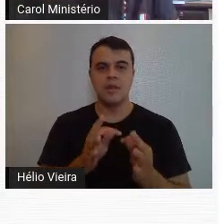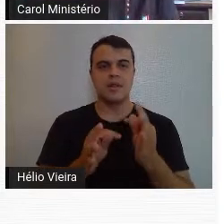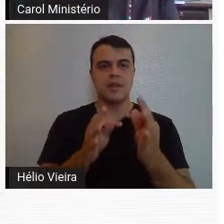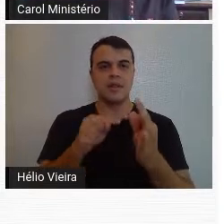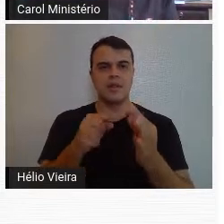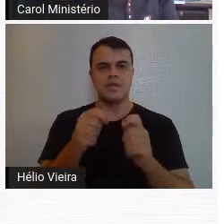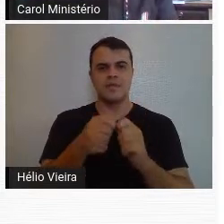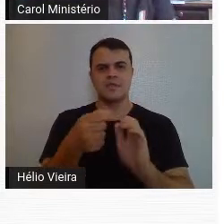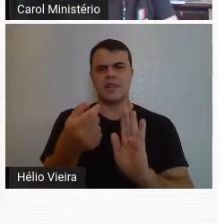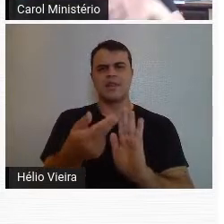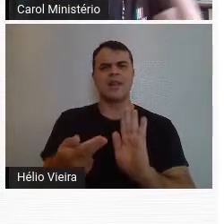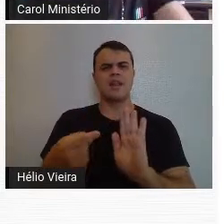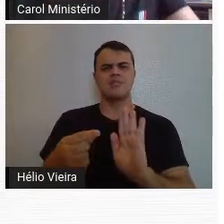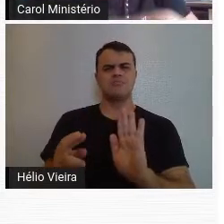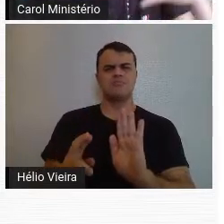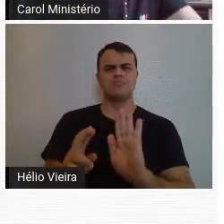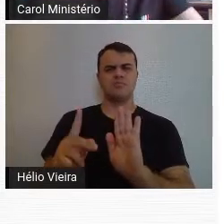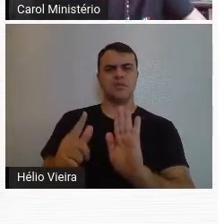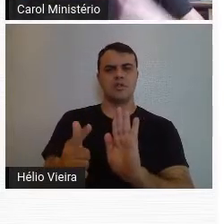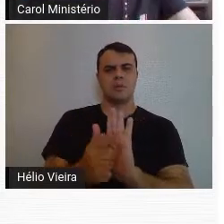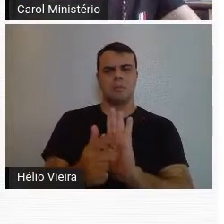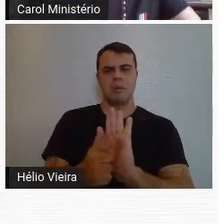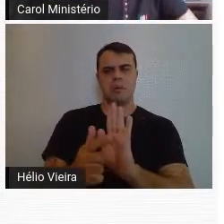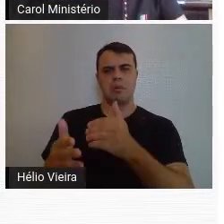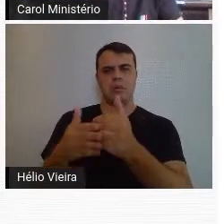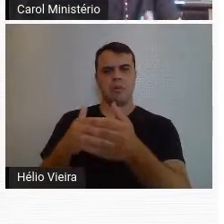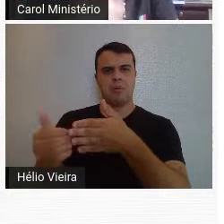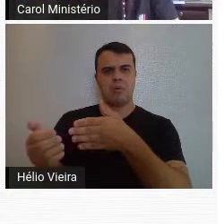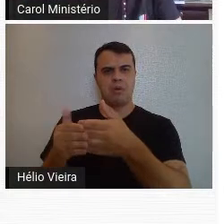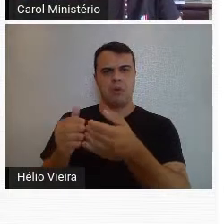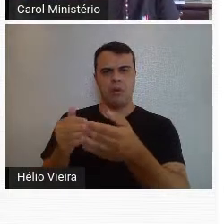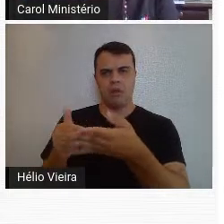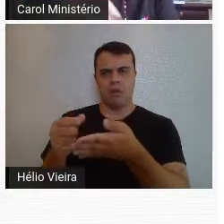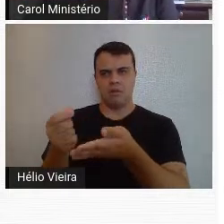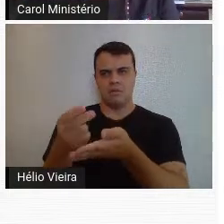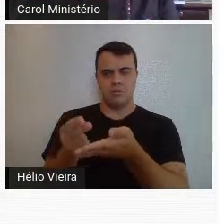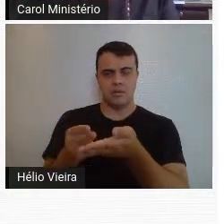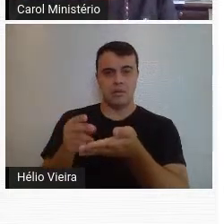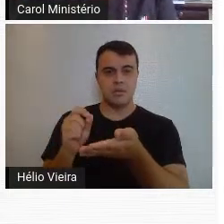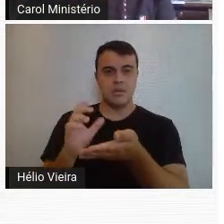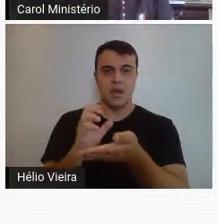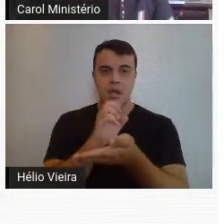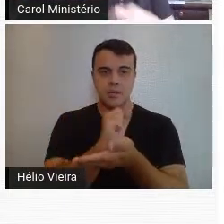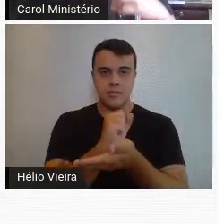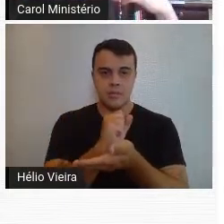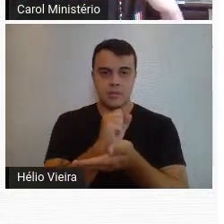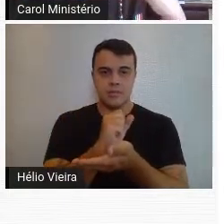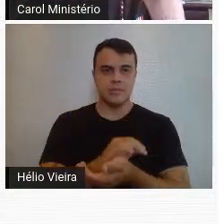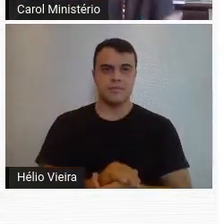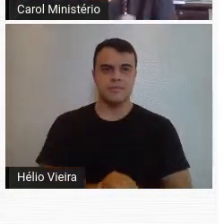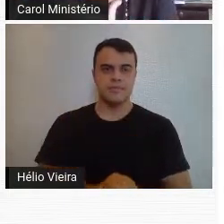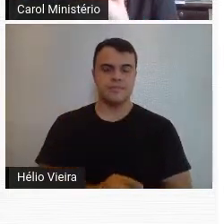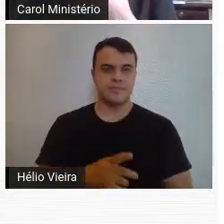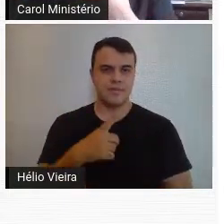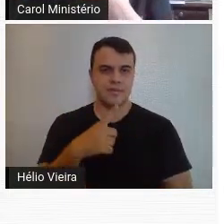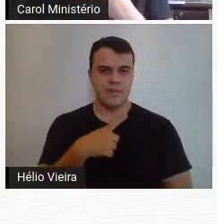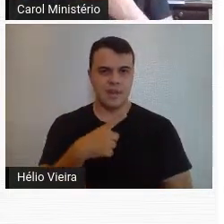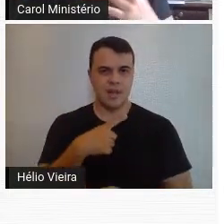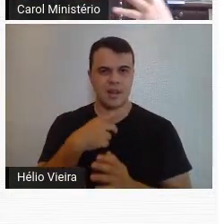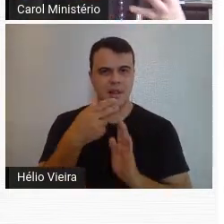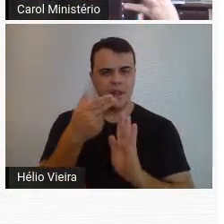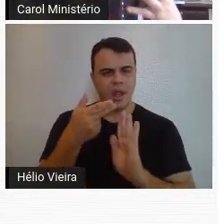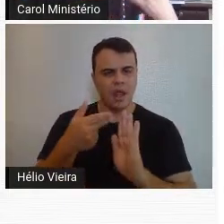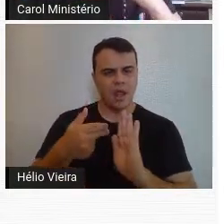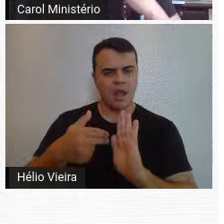faz um desenho num papel qualquer de embrulho, uma coisa assim, desenha rapidamente e também tem alguns traços